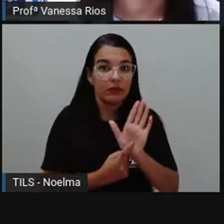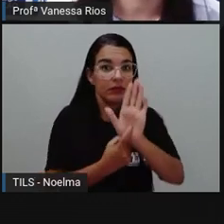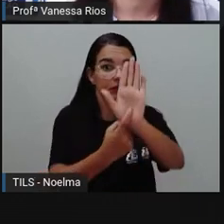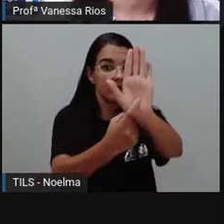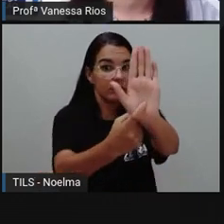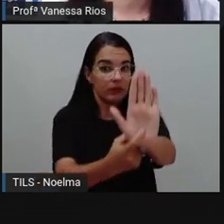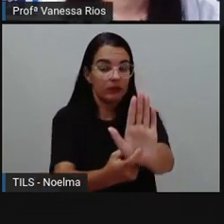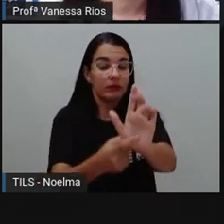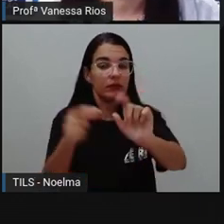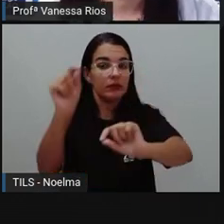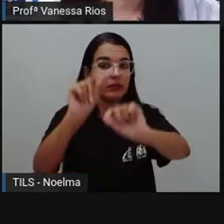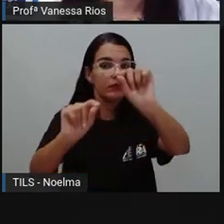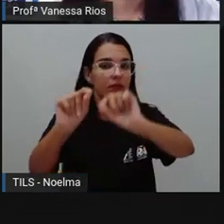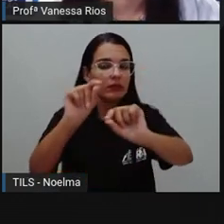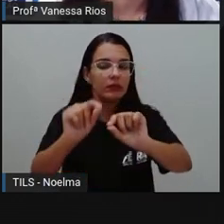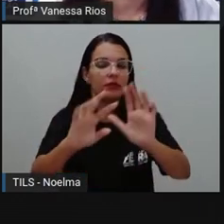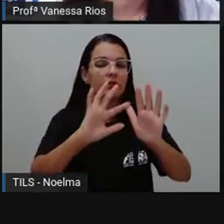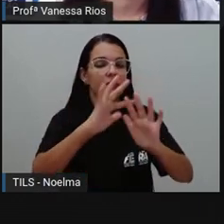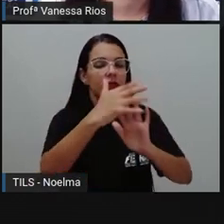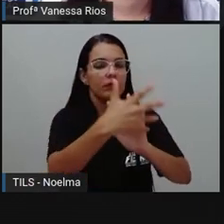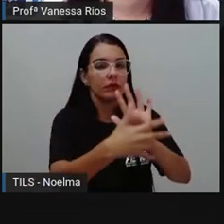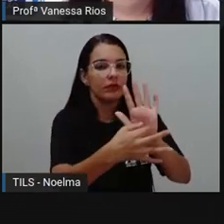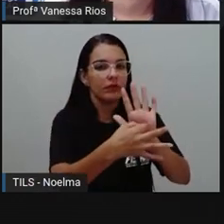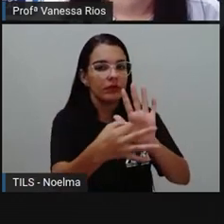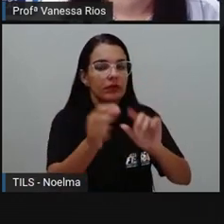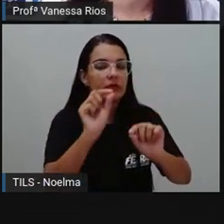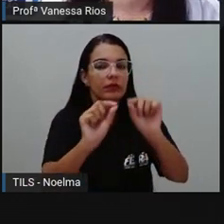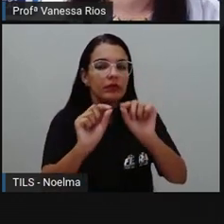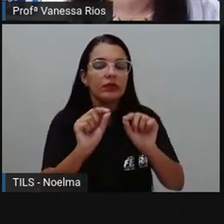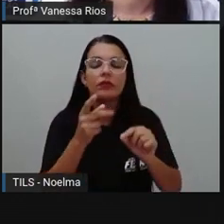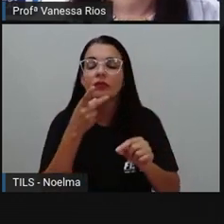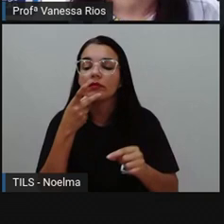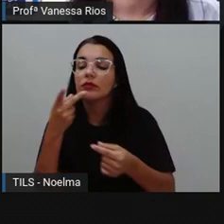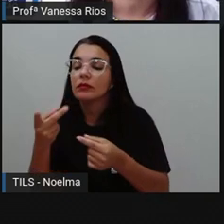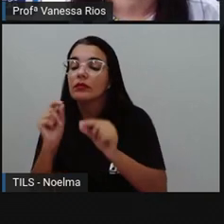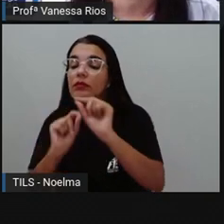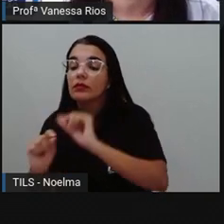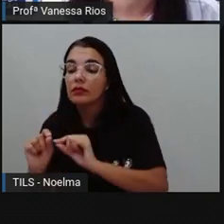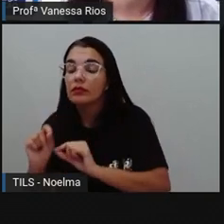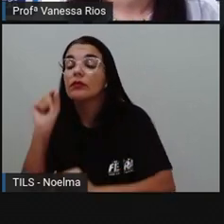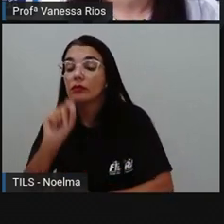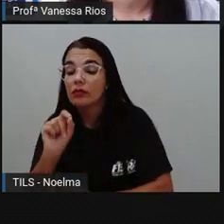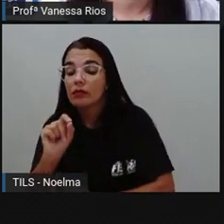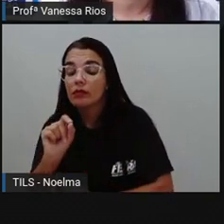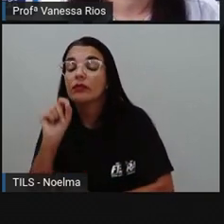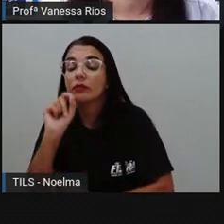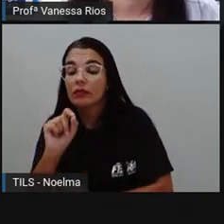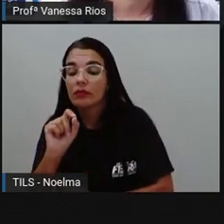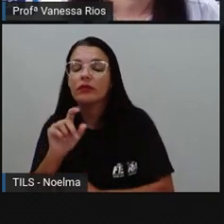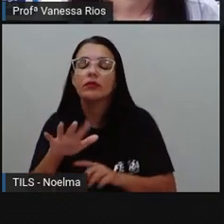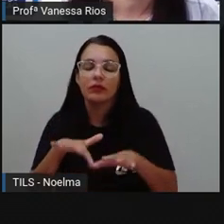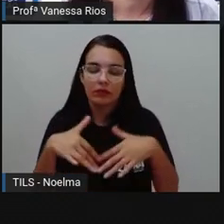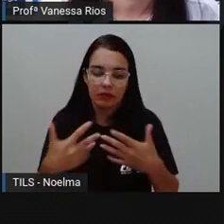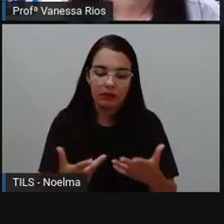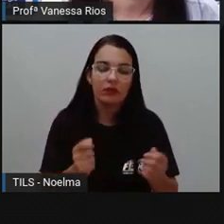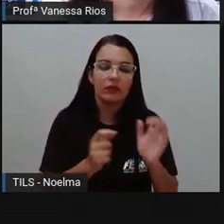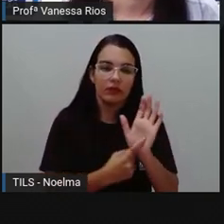material a ser resenhada, que a propalou, que aparece normalmente aí no primeiro parágrafo.